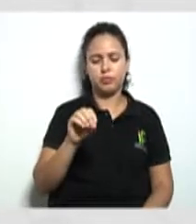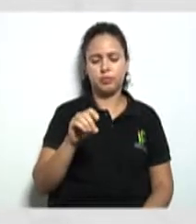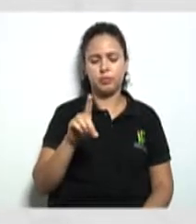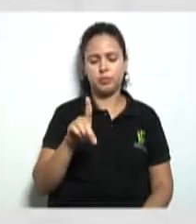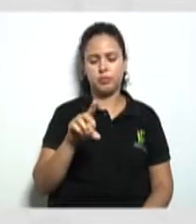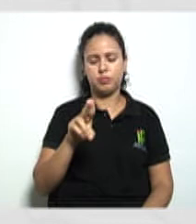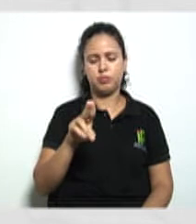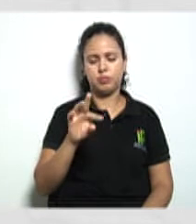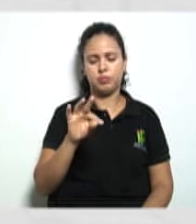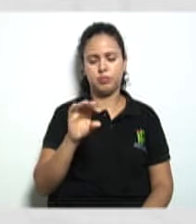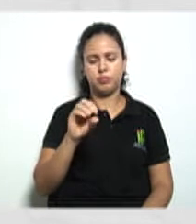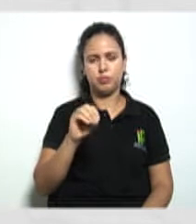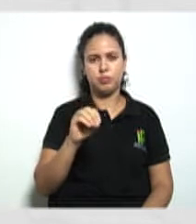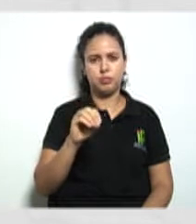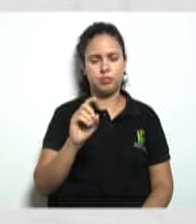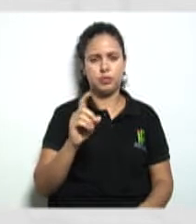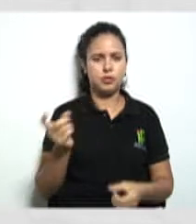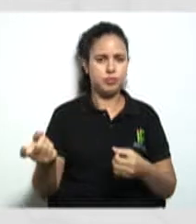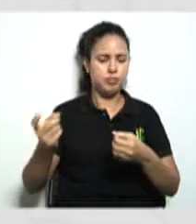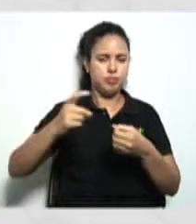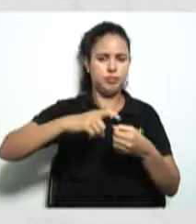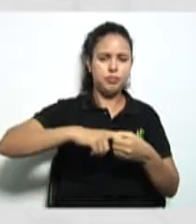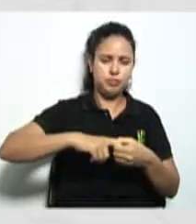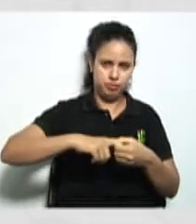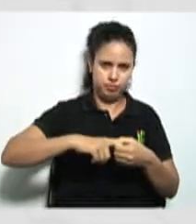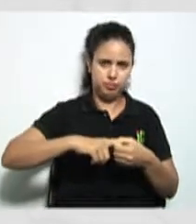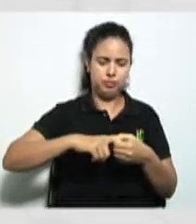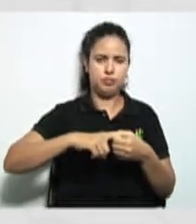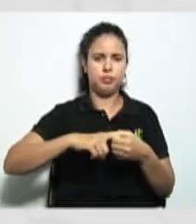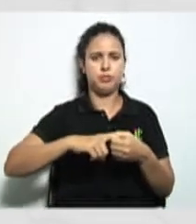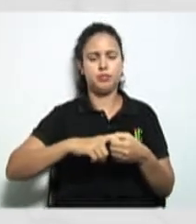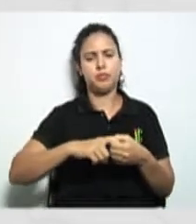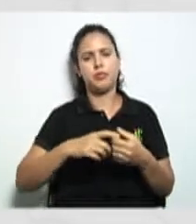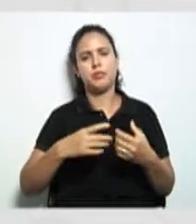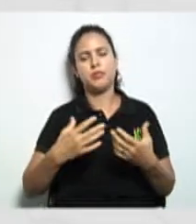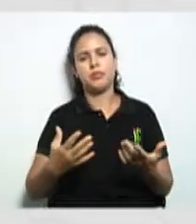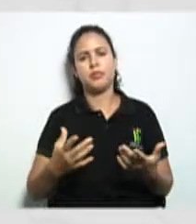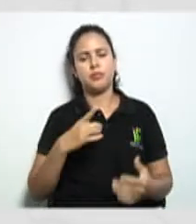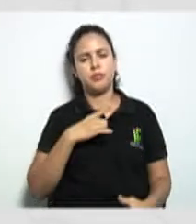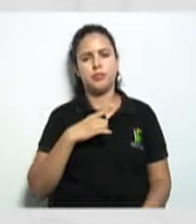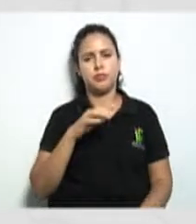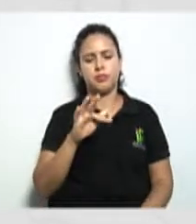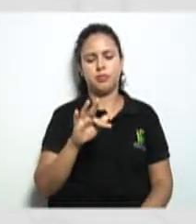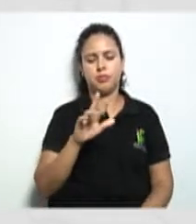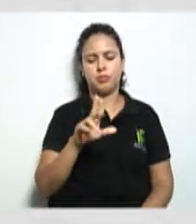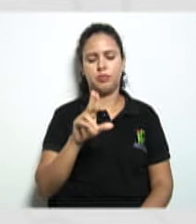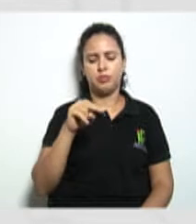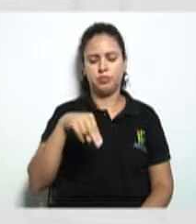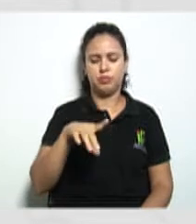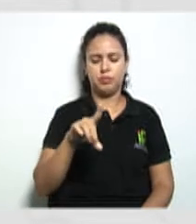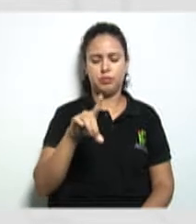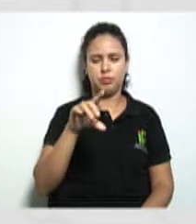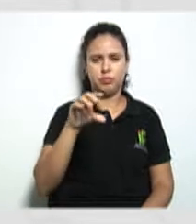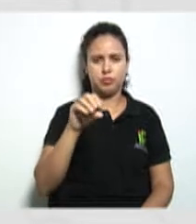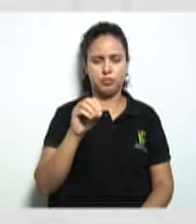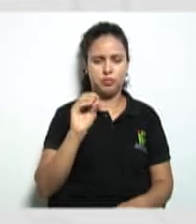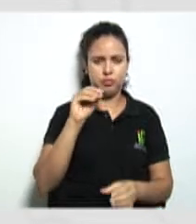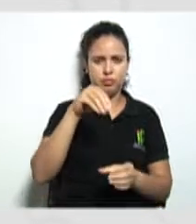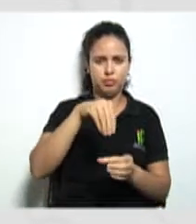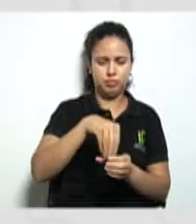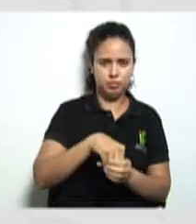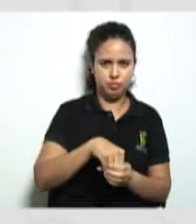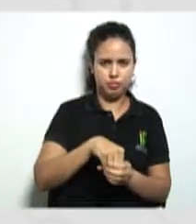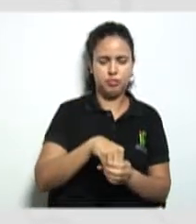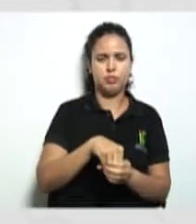o que devolver isso aqui tá certo e os fundos aqui vamos supor dentro dessas